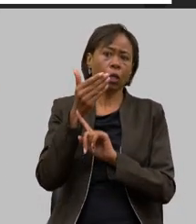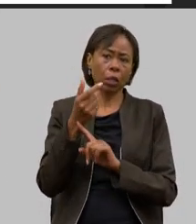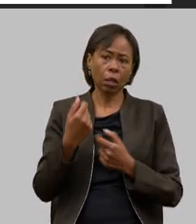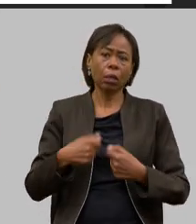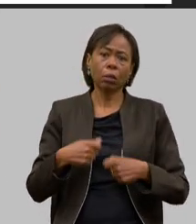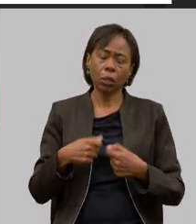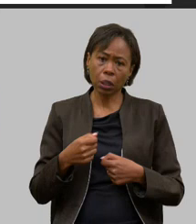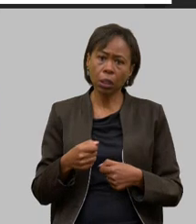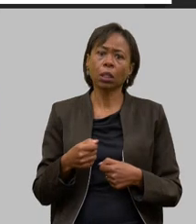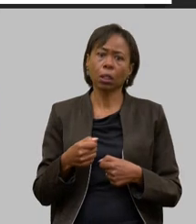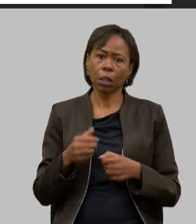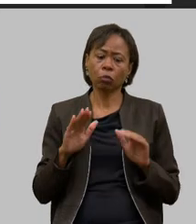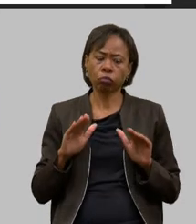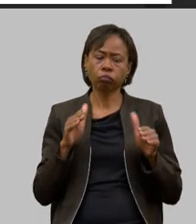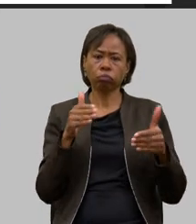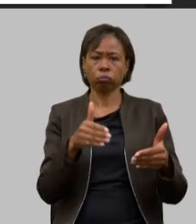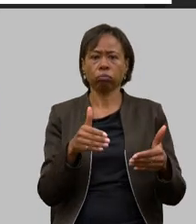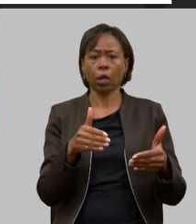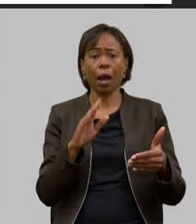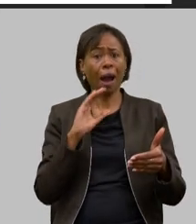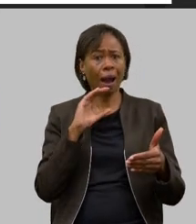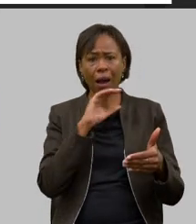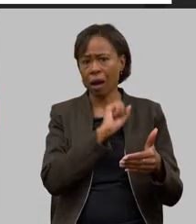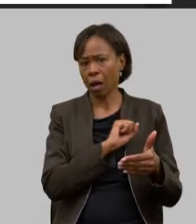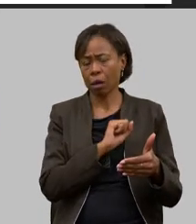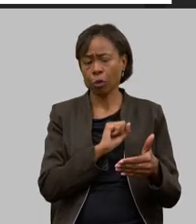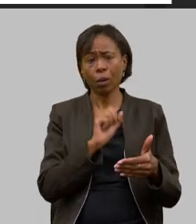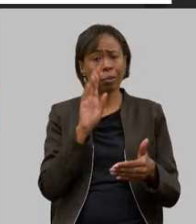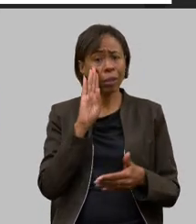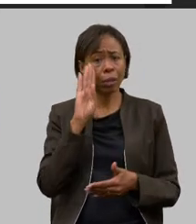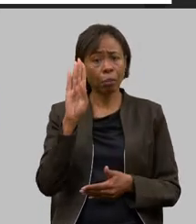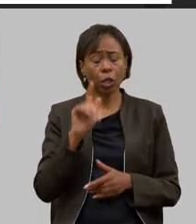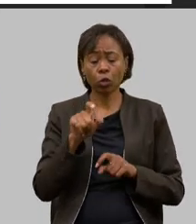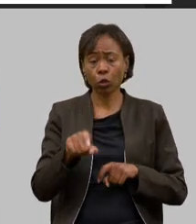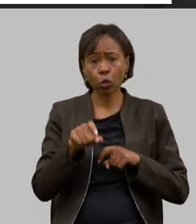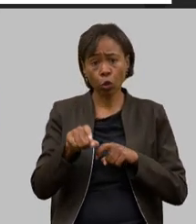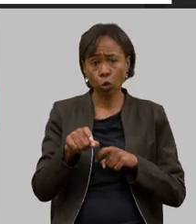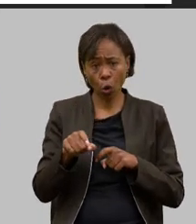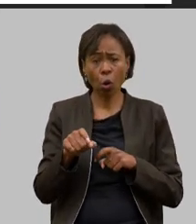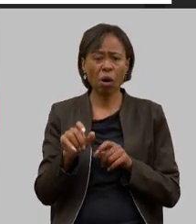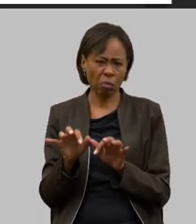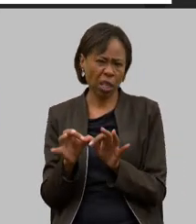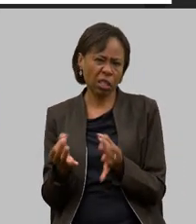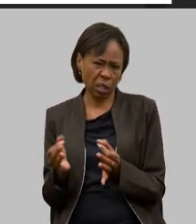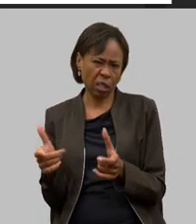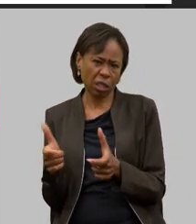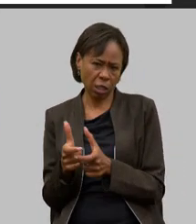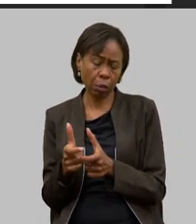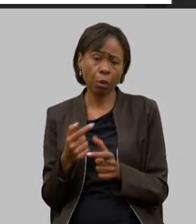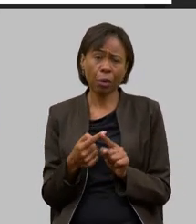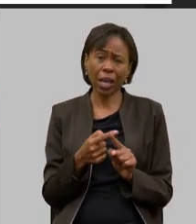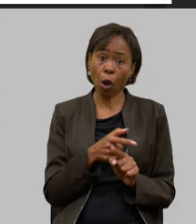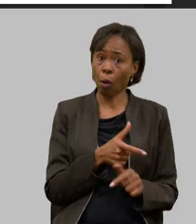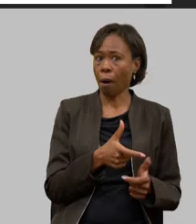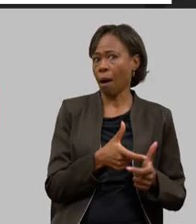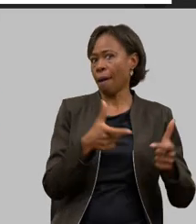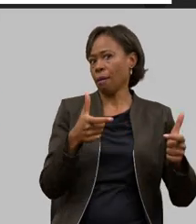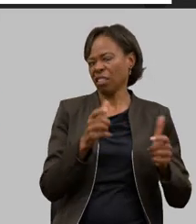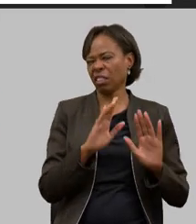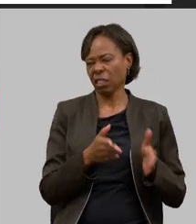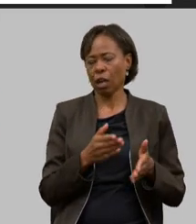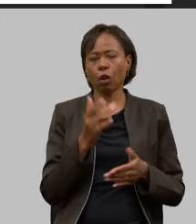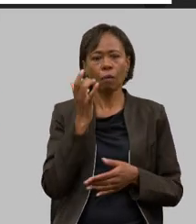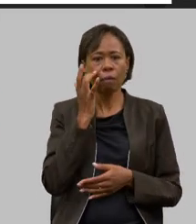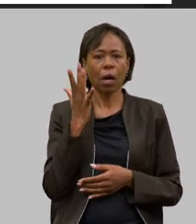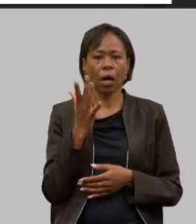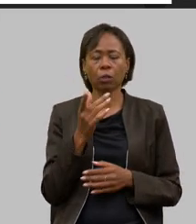lá na ponta o mais rápido possível principalmente para o pequeno agricultor porque o grande tem facilidade de acessar essas tecnologias mas o pequeno a gente tem um